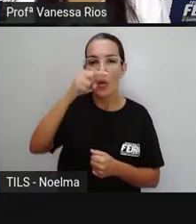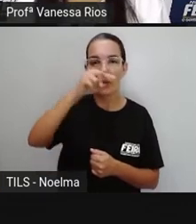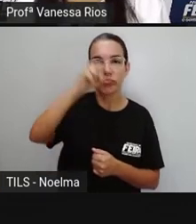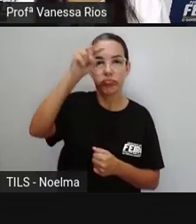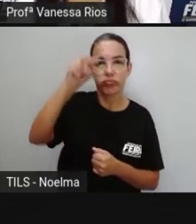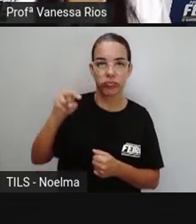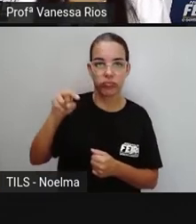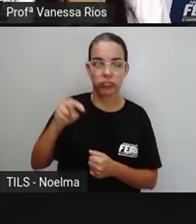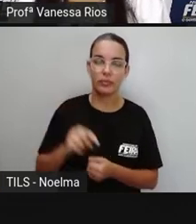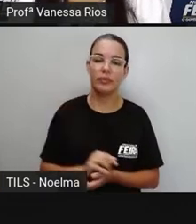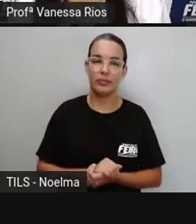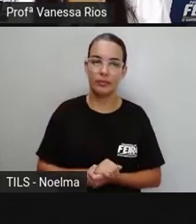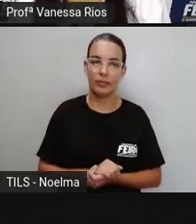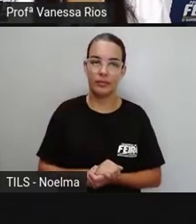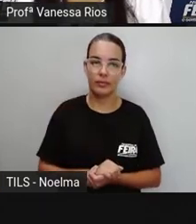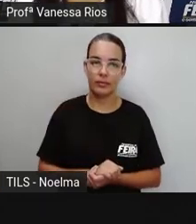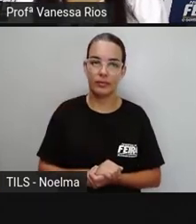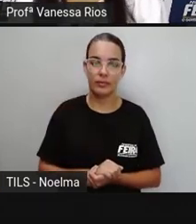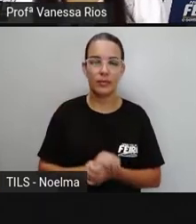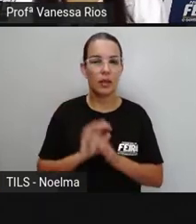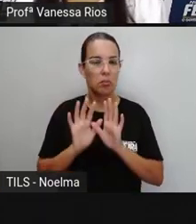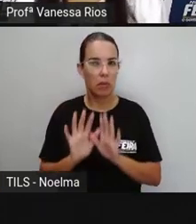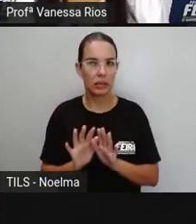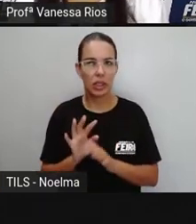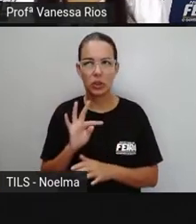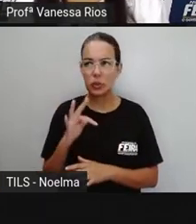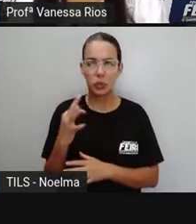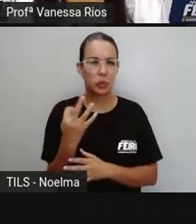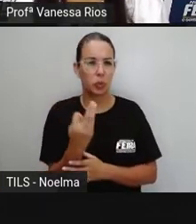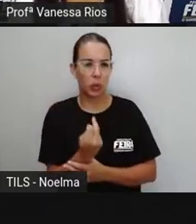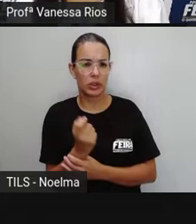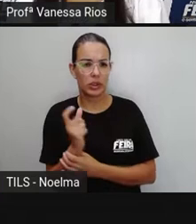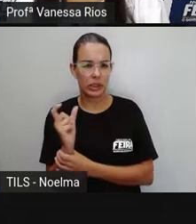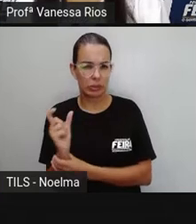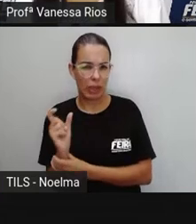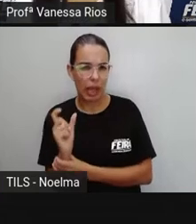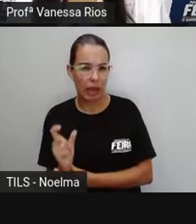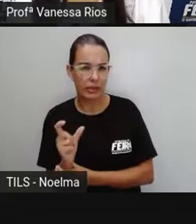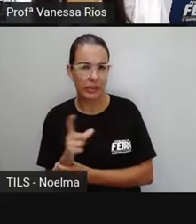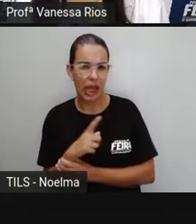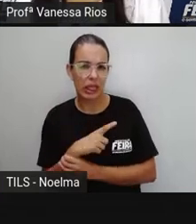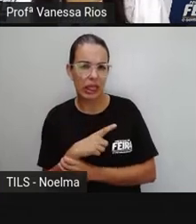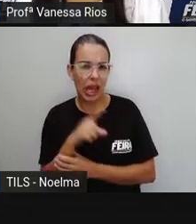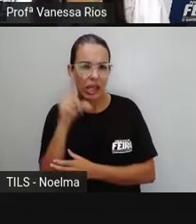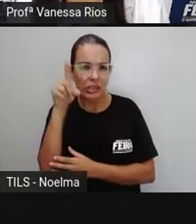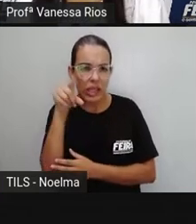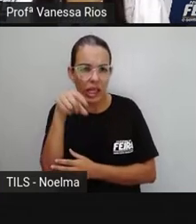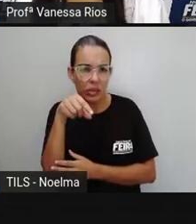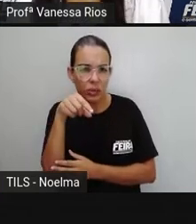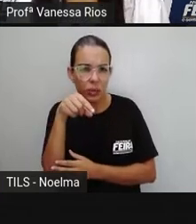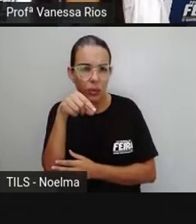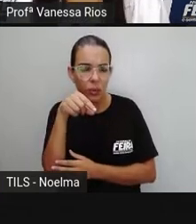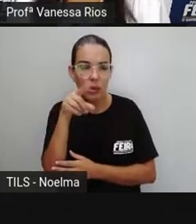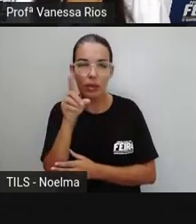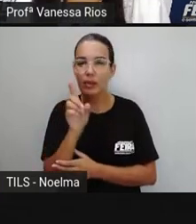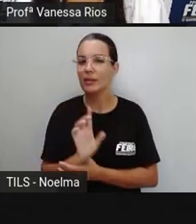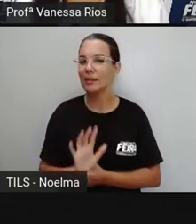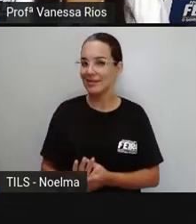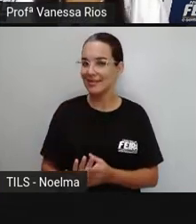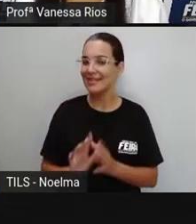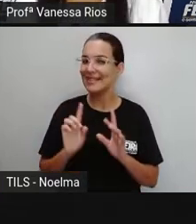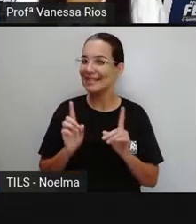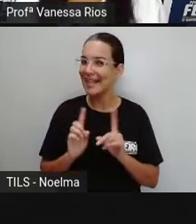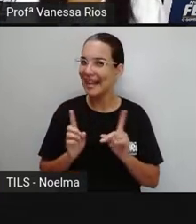circunflexo. Mas todas as palavras, né? Todas as palavras recebem acentos? A gente já